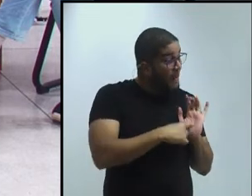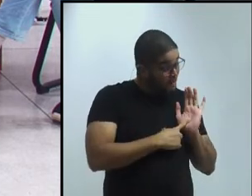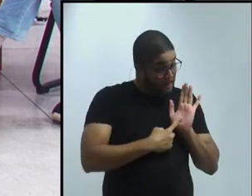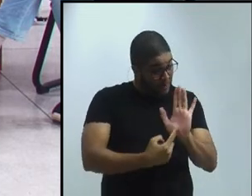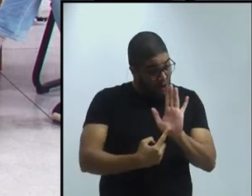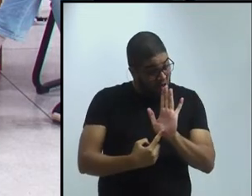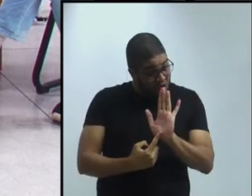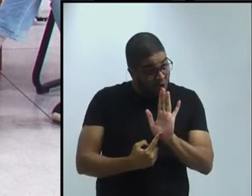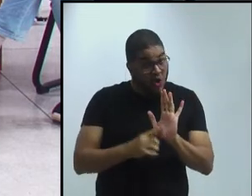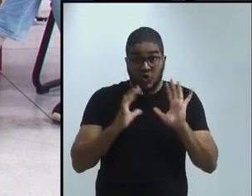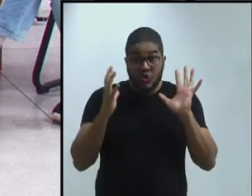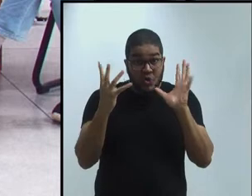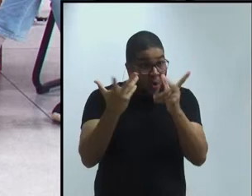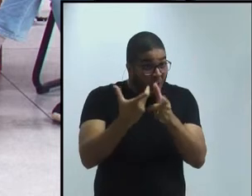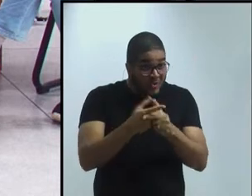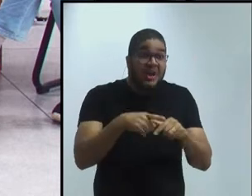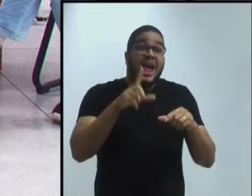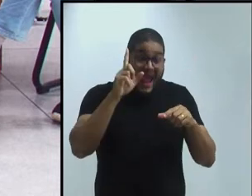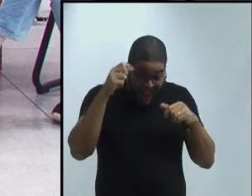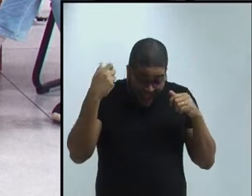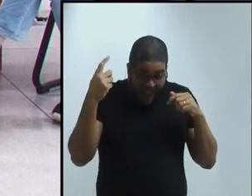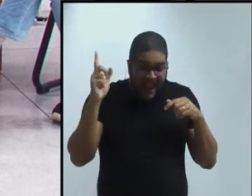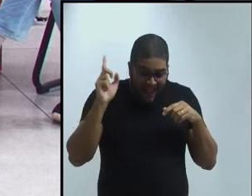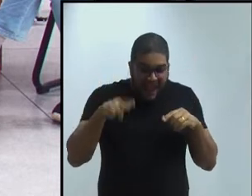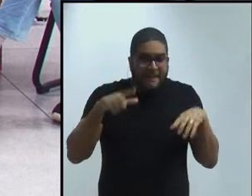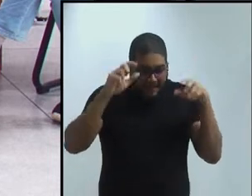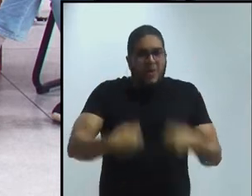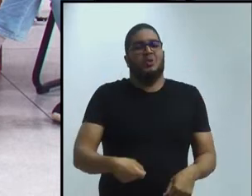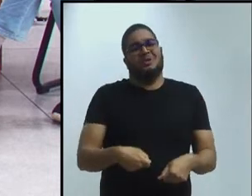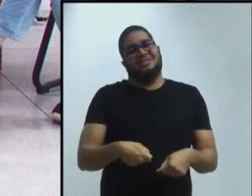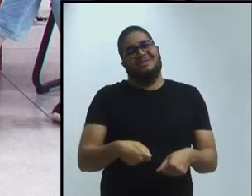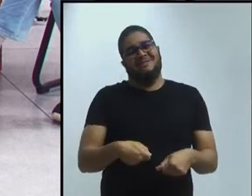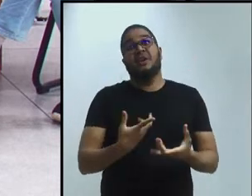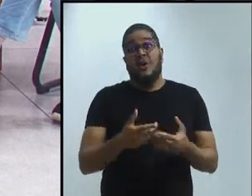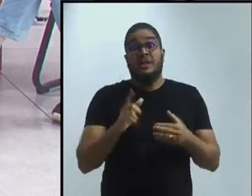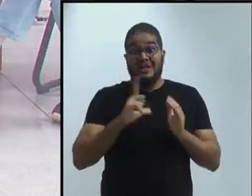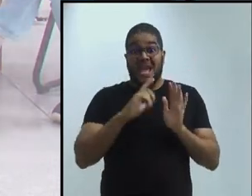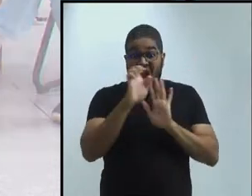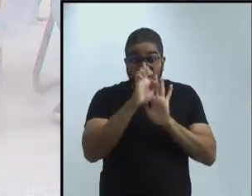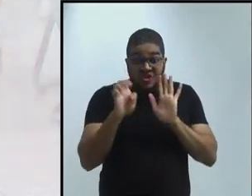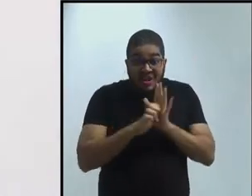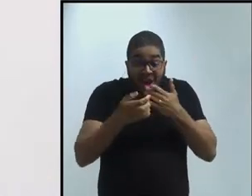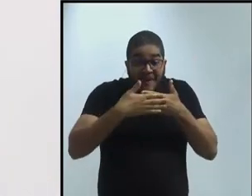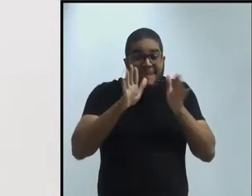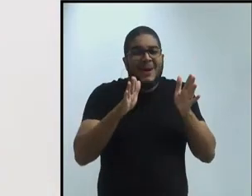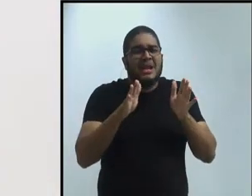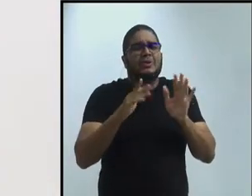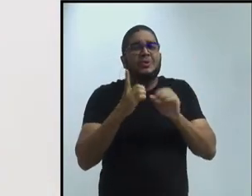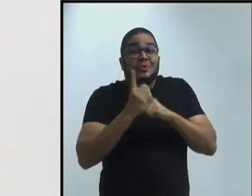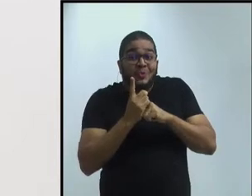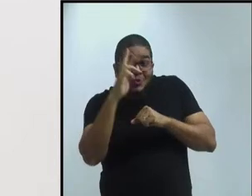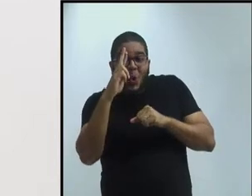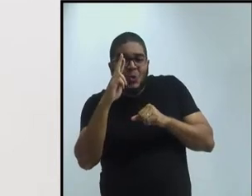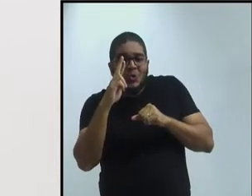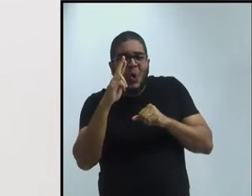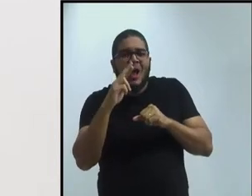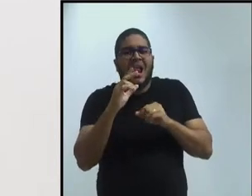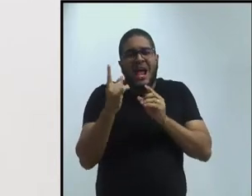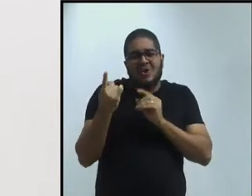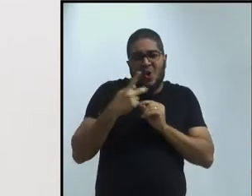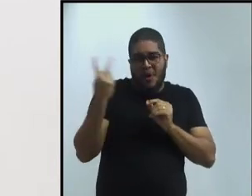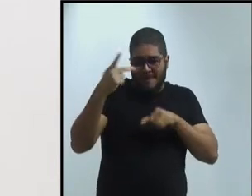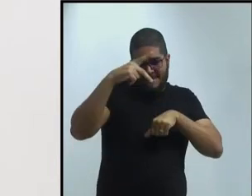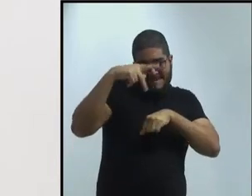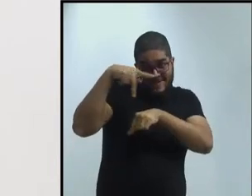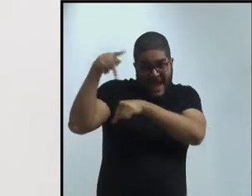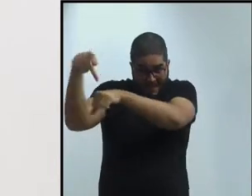estamos aí com o edital aberto, o doutorado sanduíche. Então, quem está aqui, dissente do PPGL, não pode